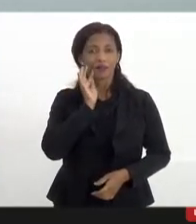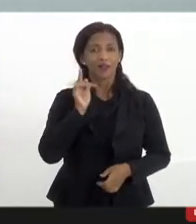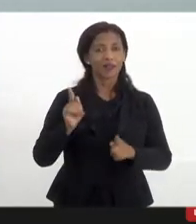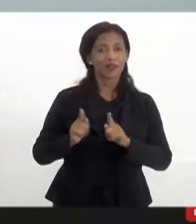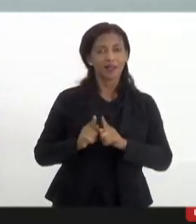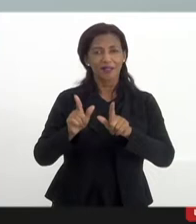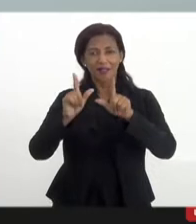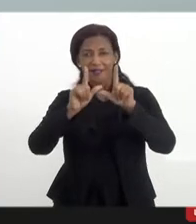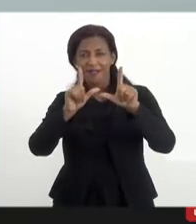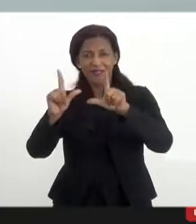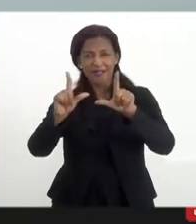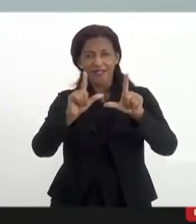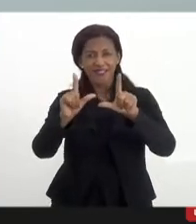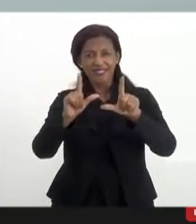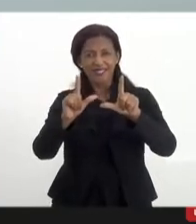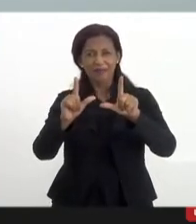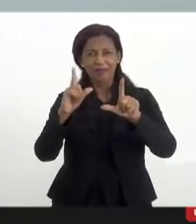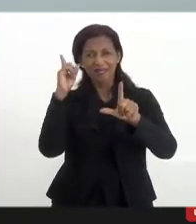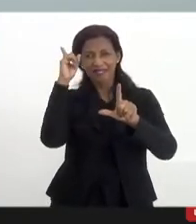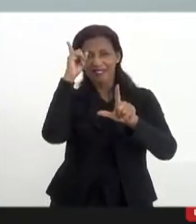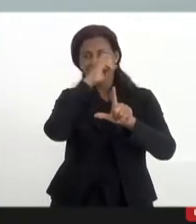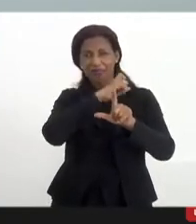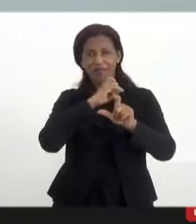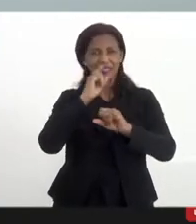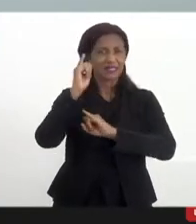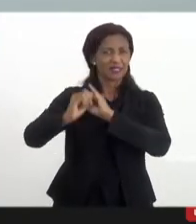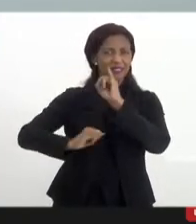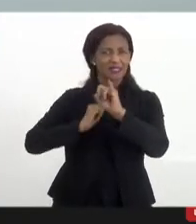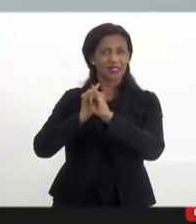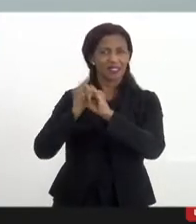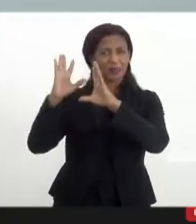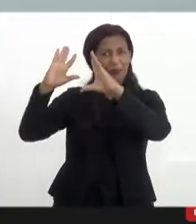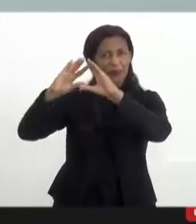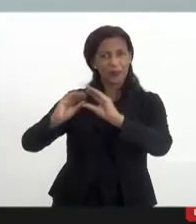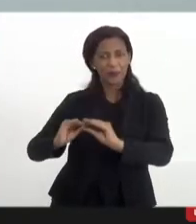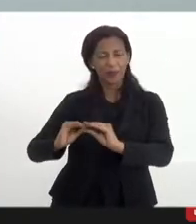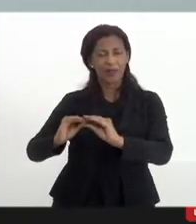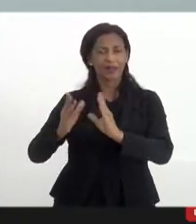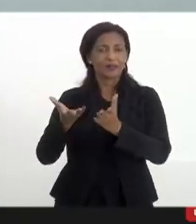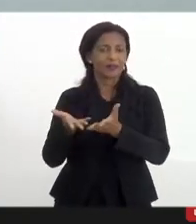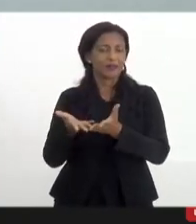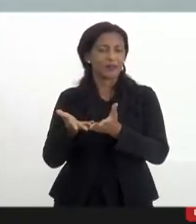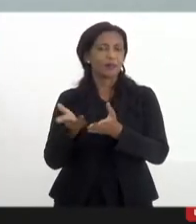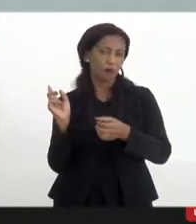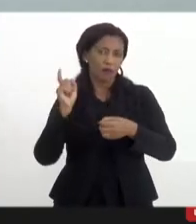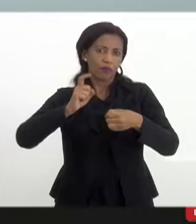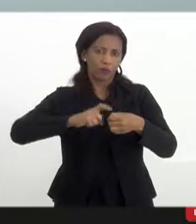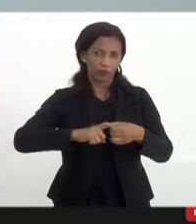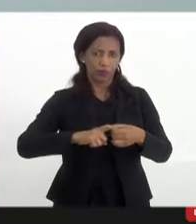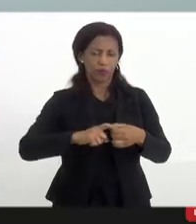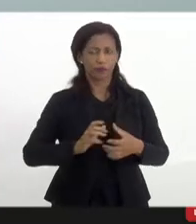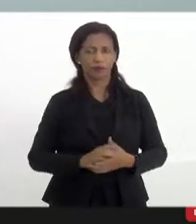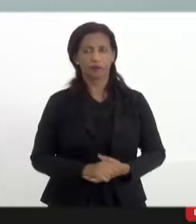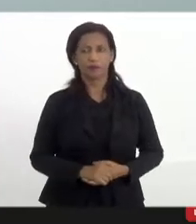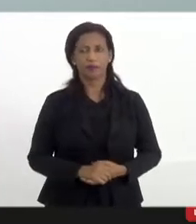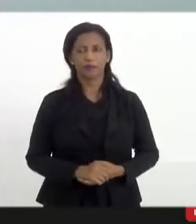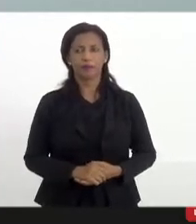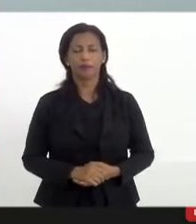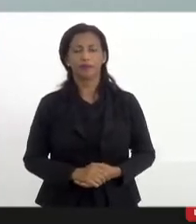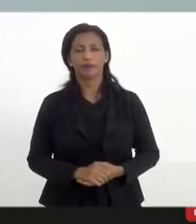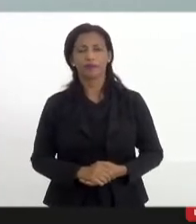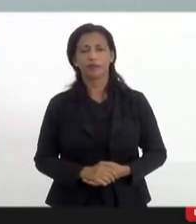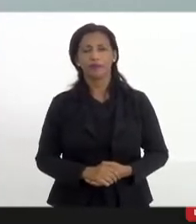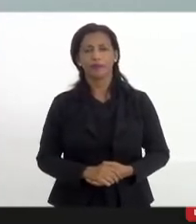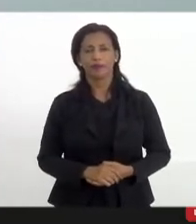sala, mas ele está enfrentando um problema de conexão. Eu acho que ele caiu nesse momento e deve voltar. Então,